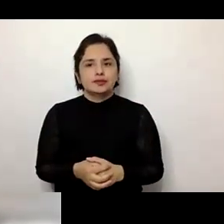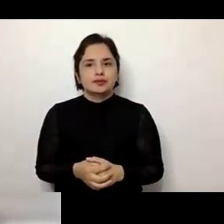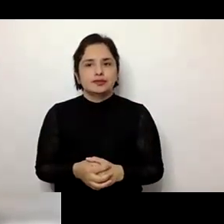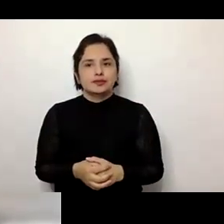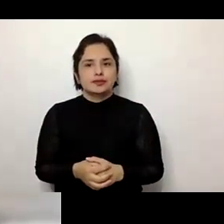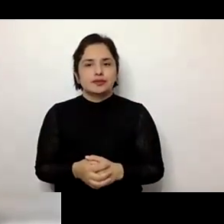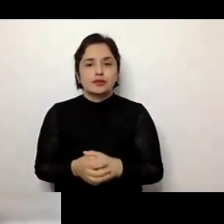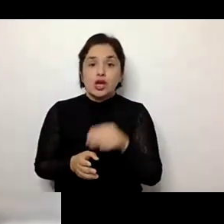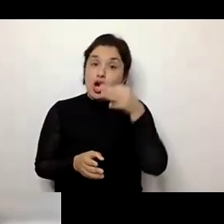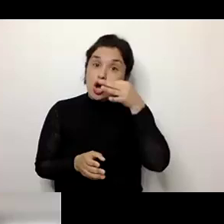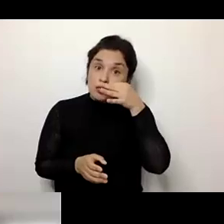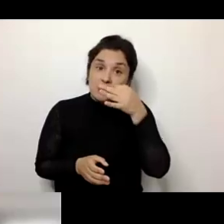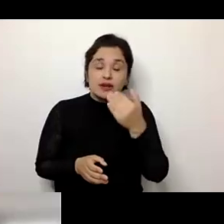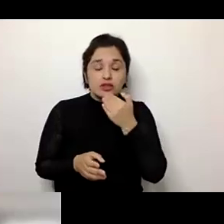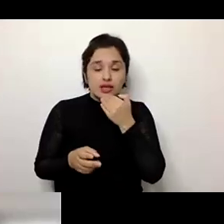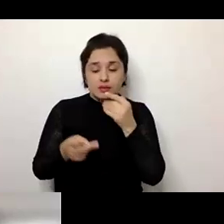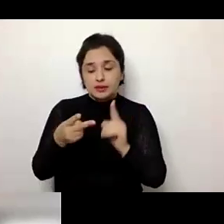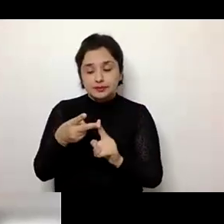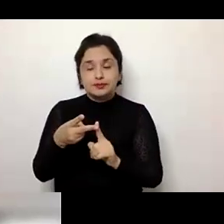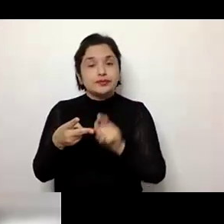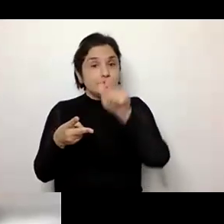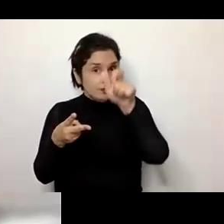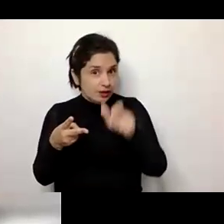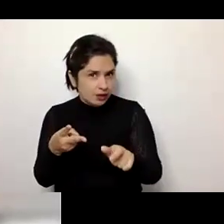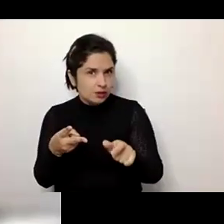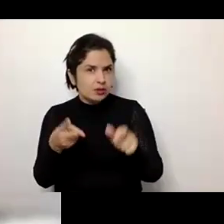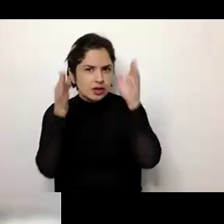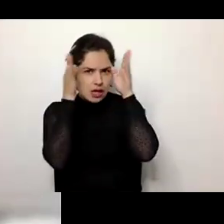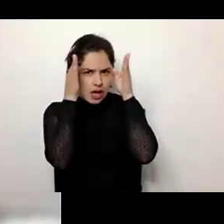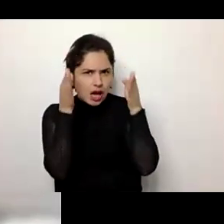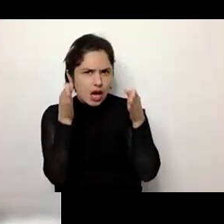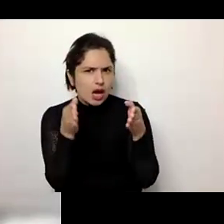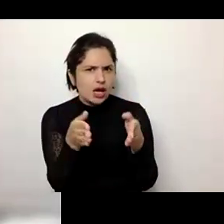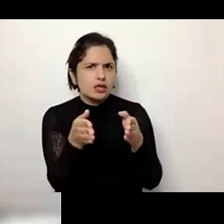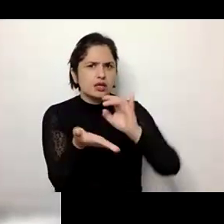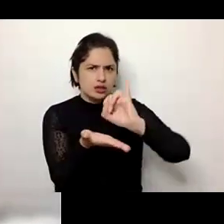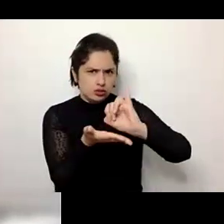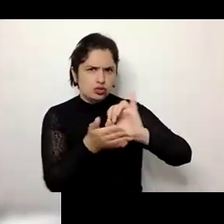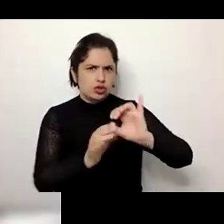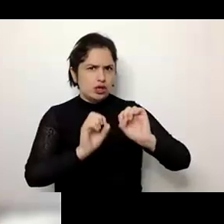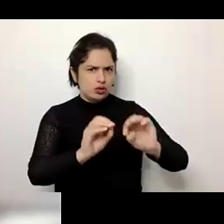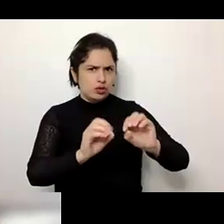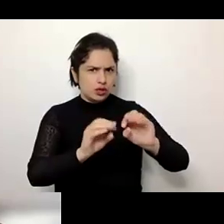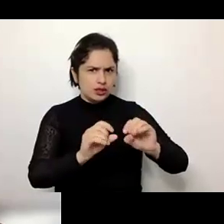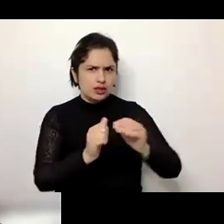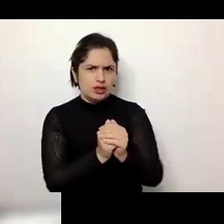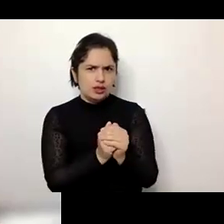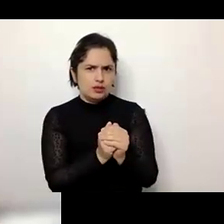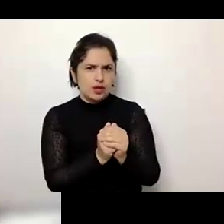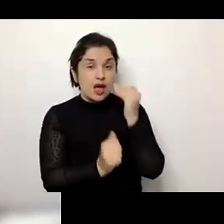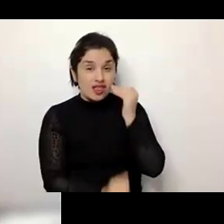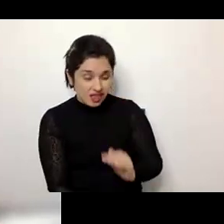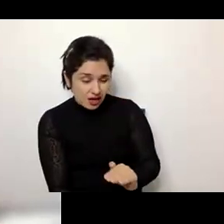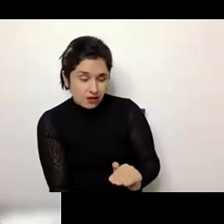que eles observaram também? Que pessoas atendidas por instituições educativas desde a infância,